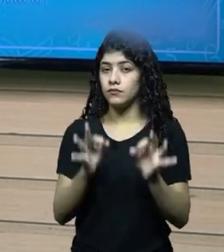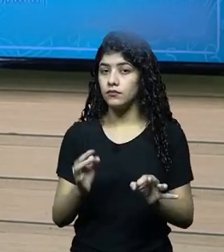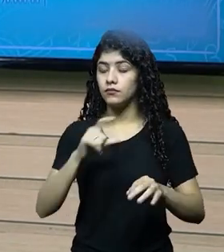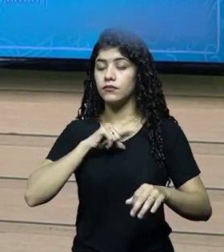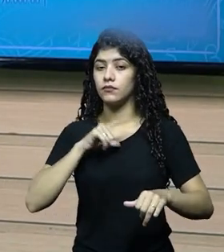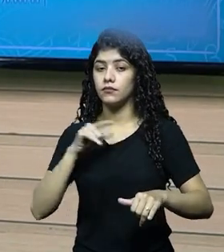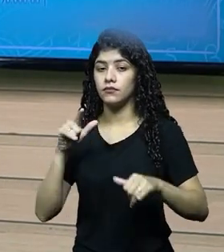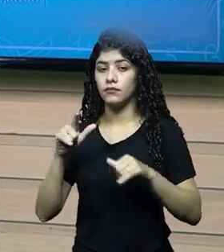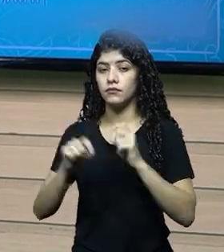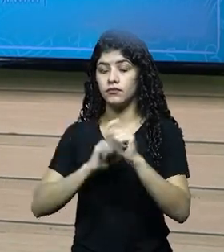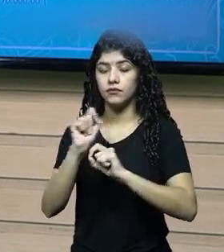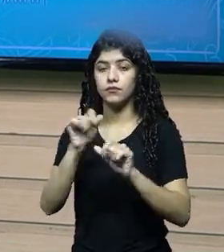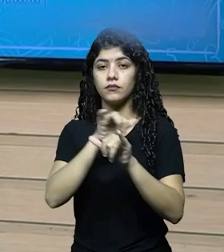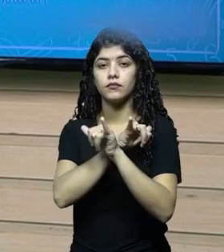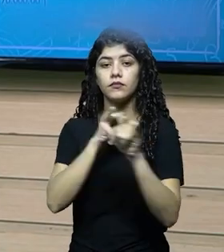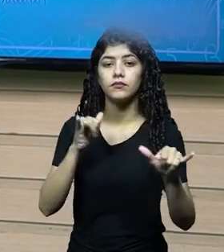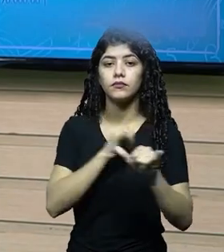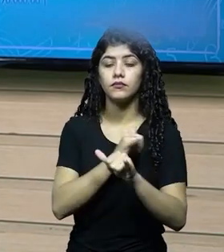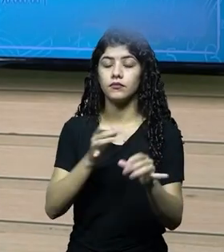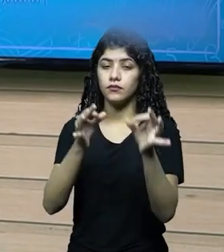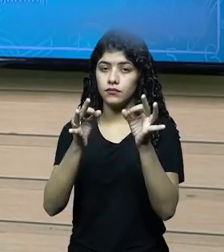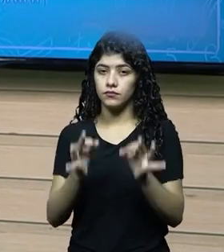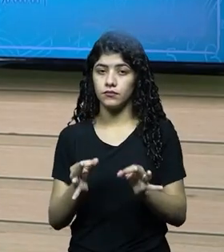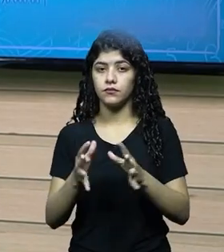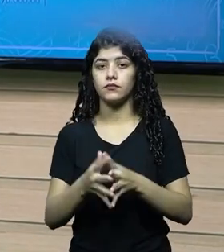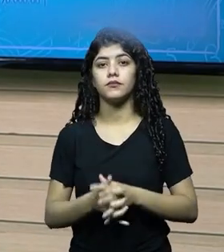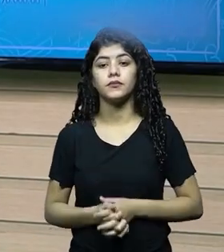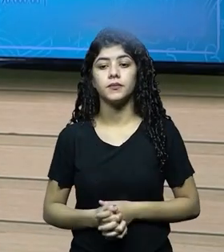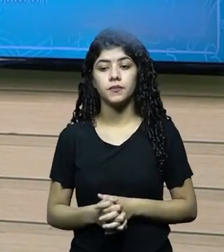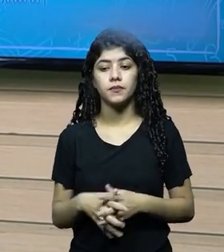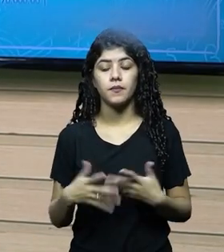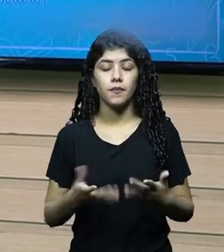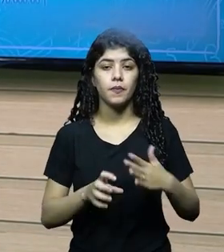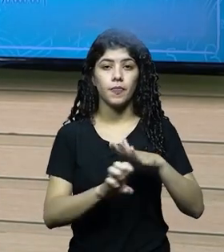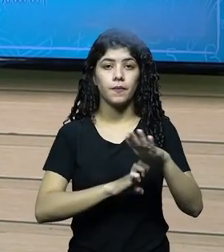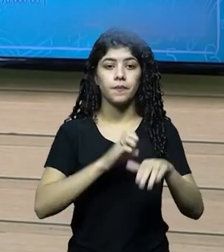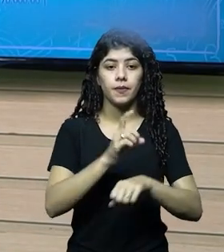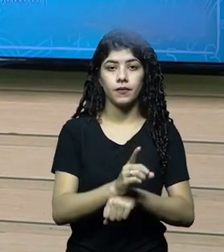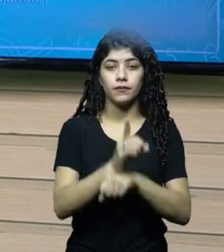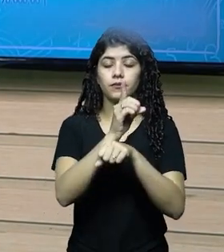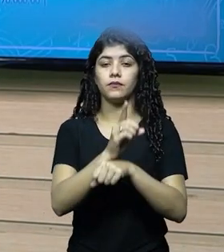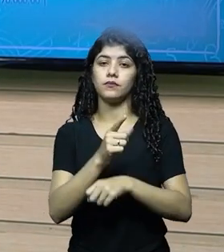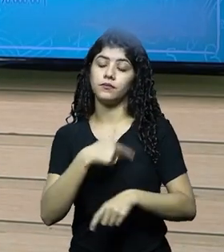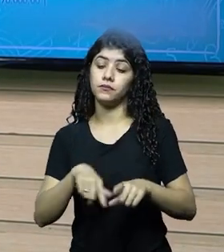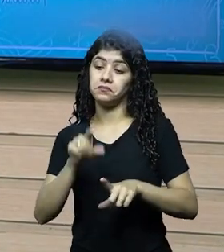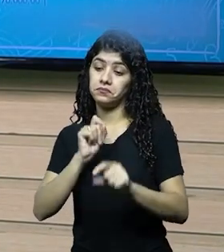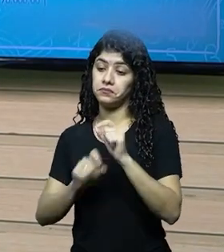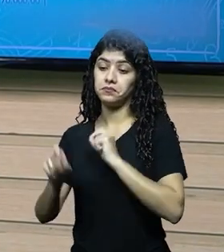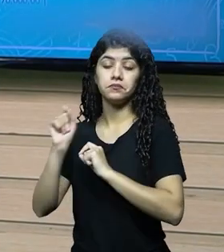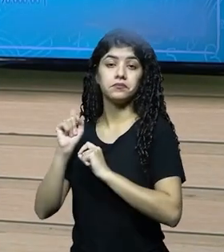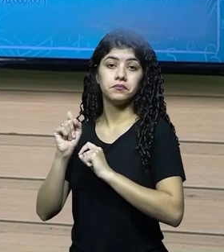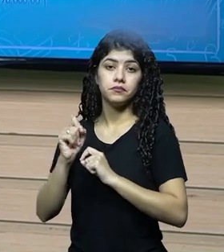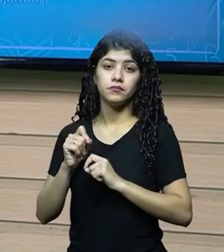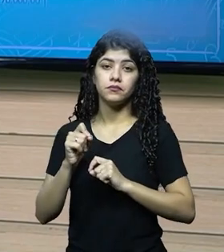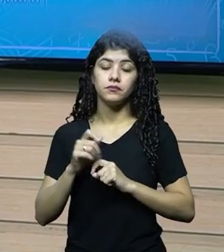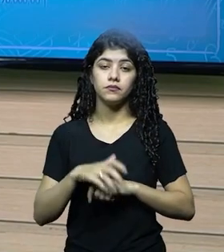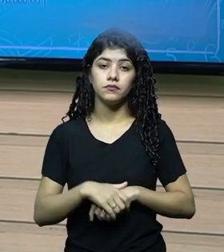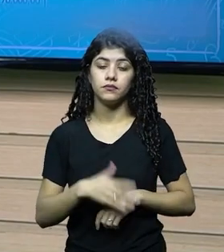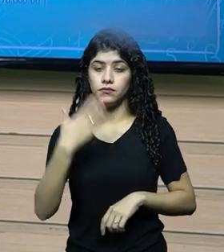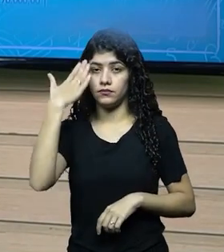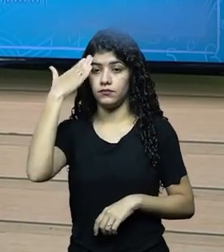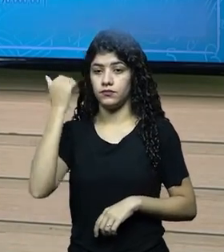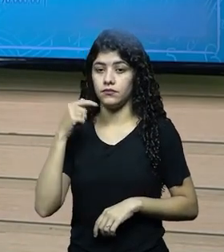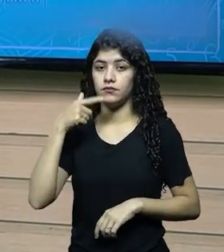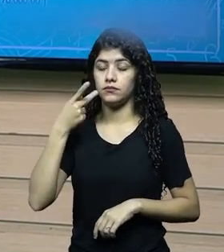agronegócio de forma adequada e dá a informação adequada para o diretor da empresa, para ele tomar a decisão,